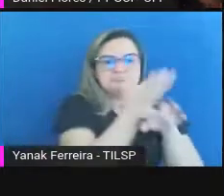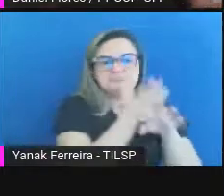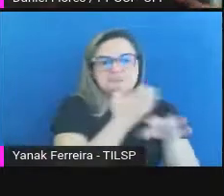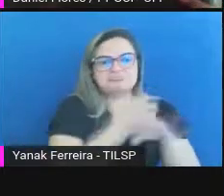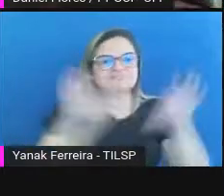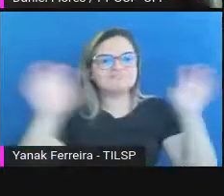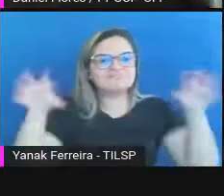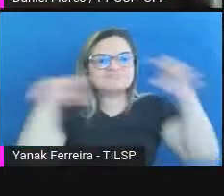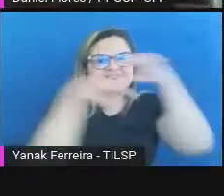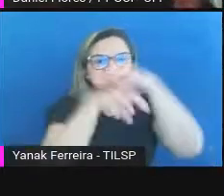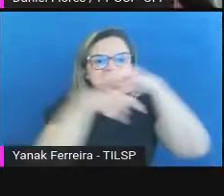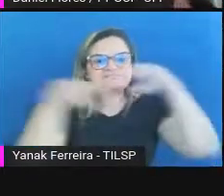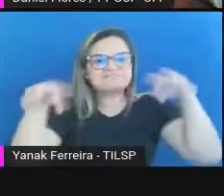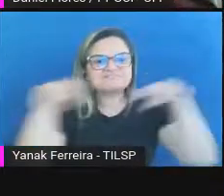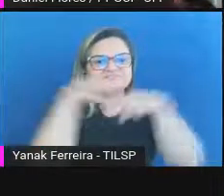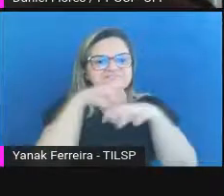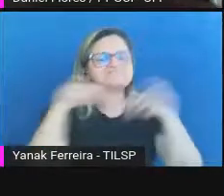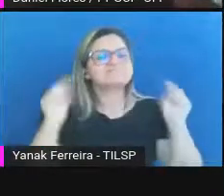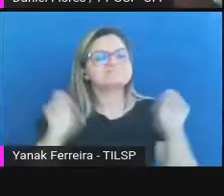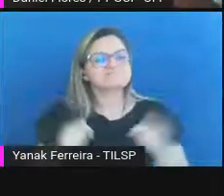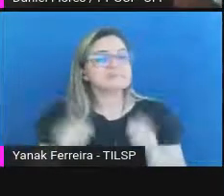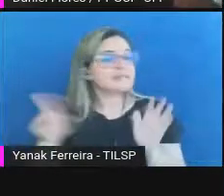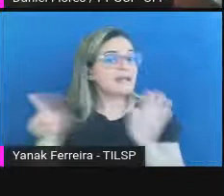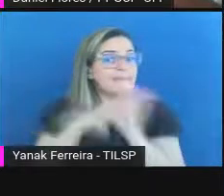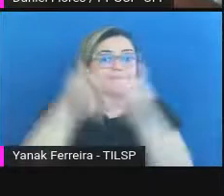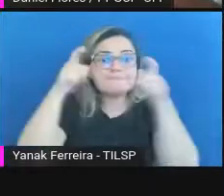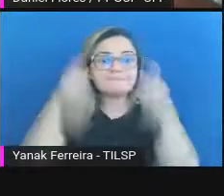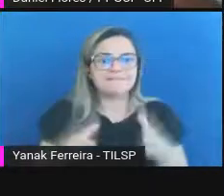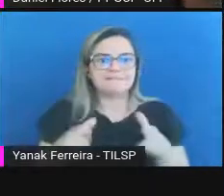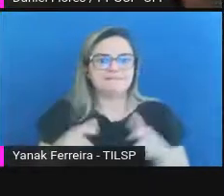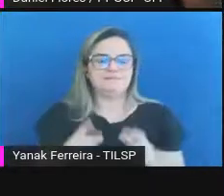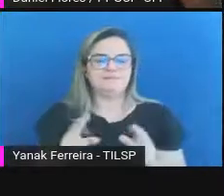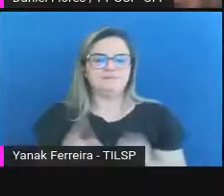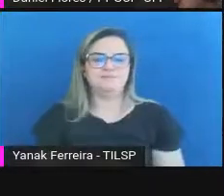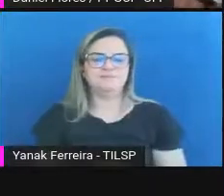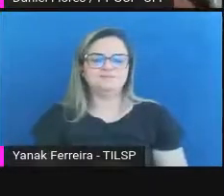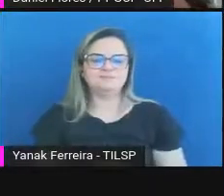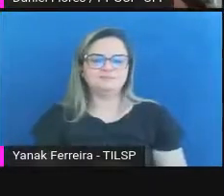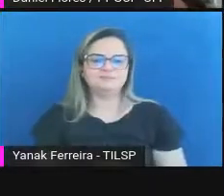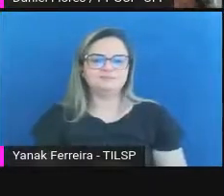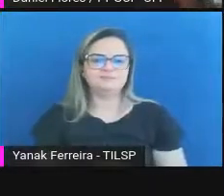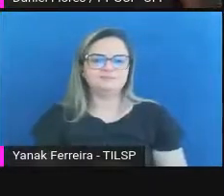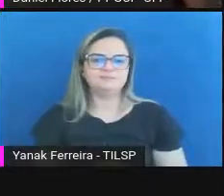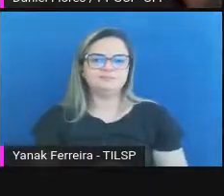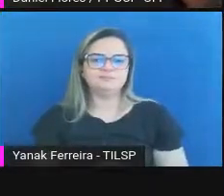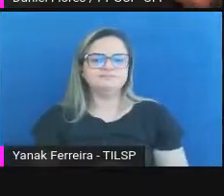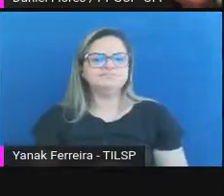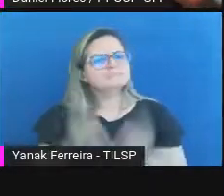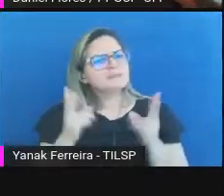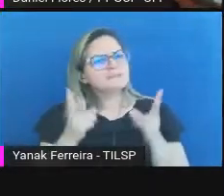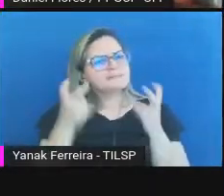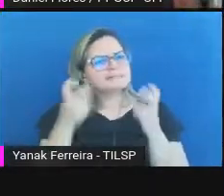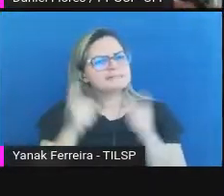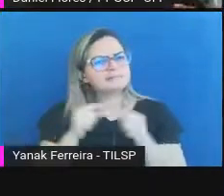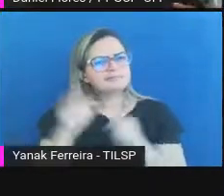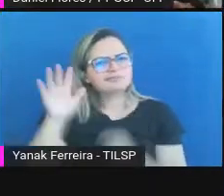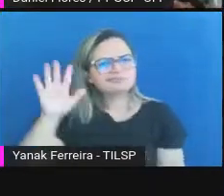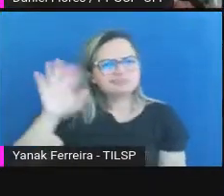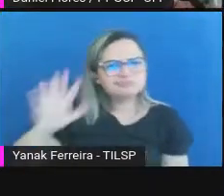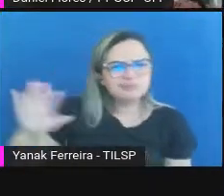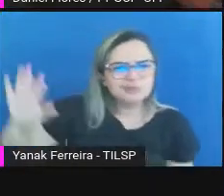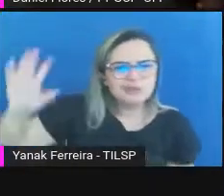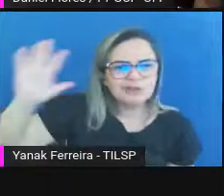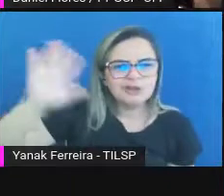escola na mesma instituição no mesmo instituto. Veja que nós temos também os cenários desse